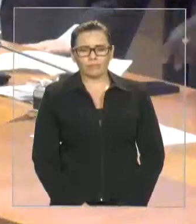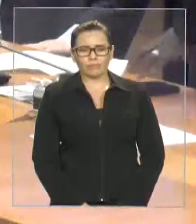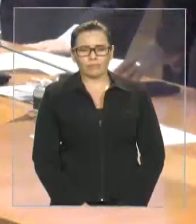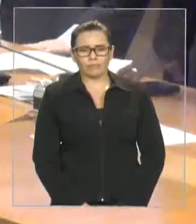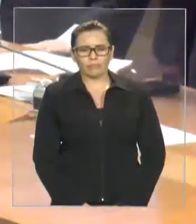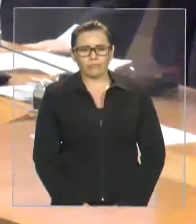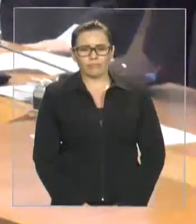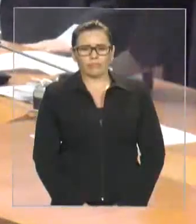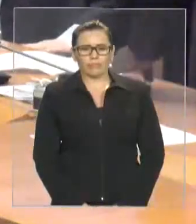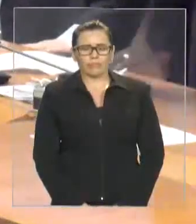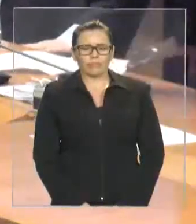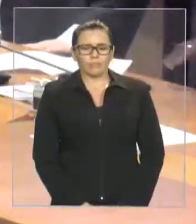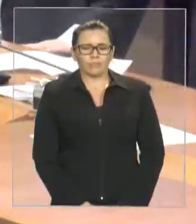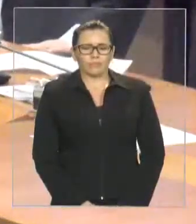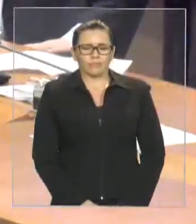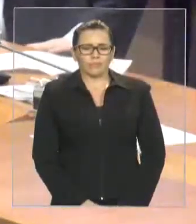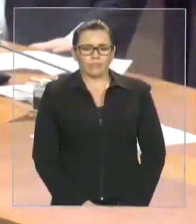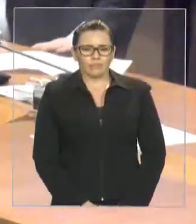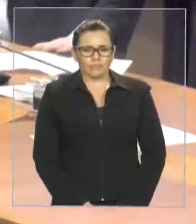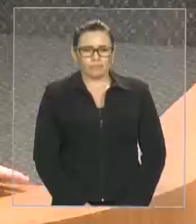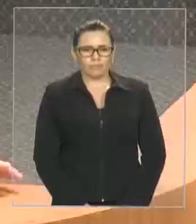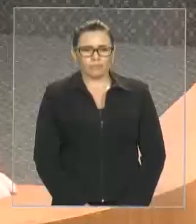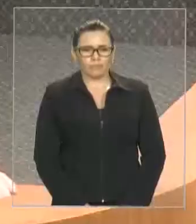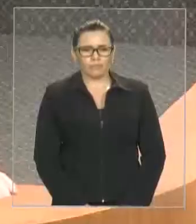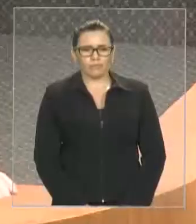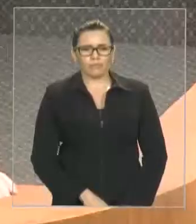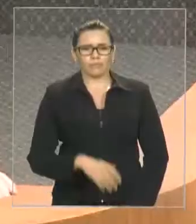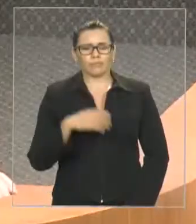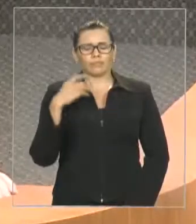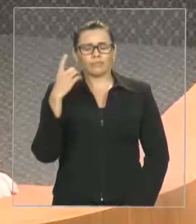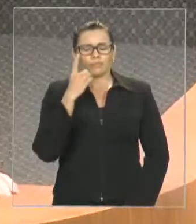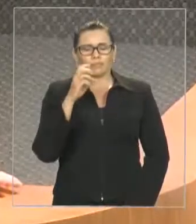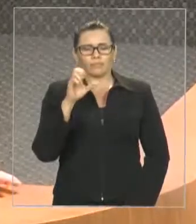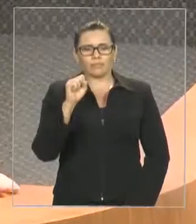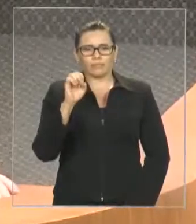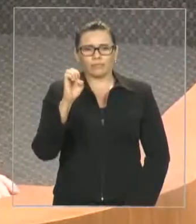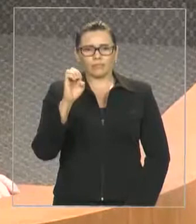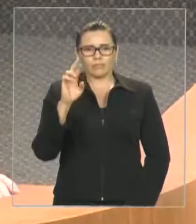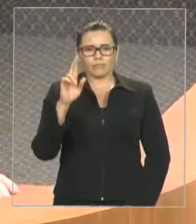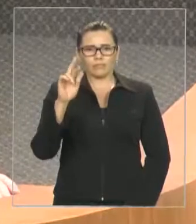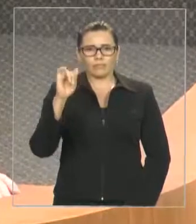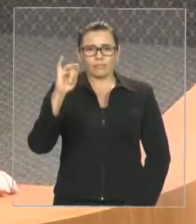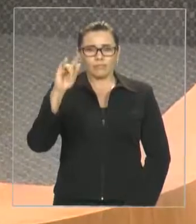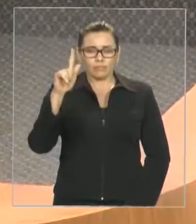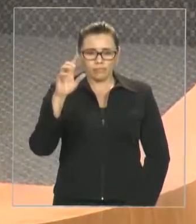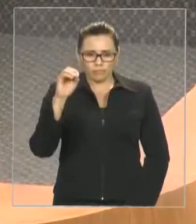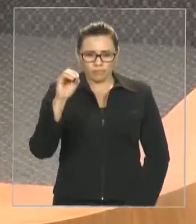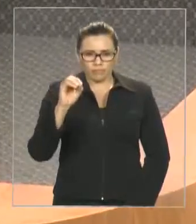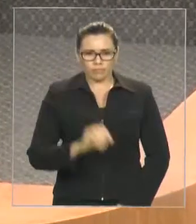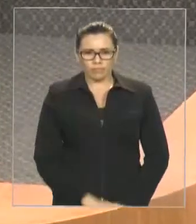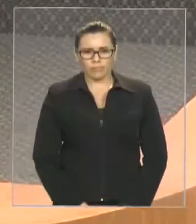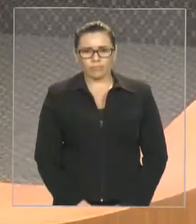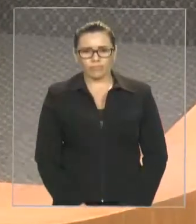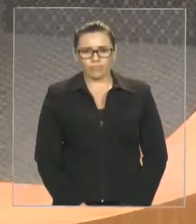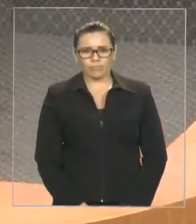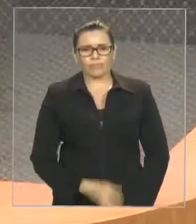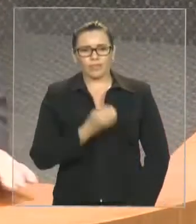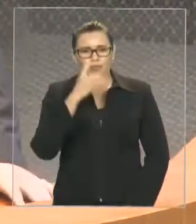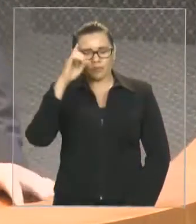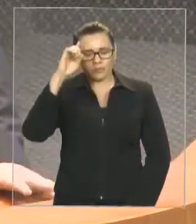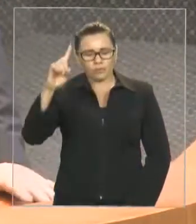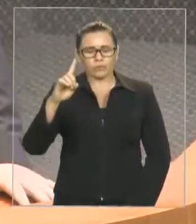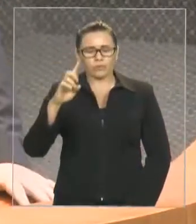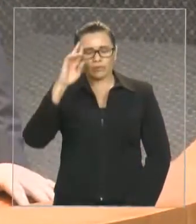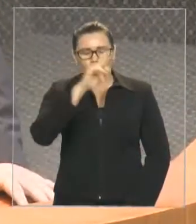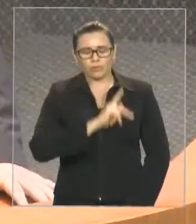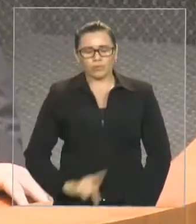Bom dia, presidente, bom dia, mesa, bom dia, senhores e senhoras deputados e deputadas, bom dia, galeria, a imprensa, os